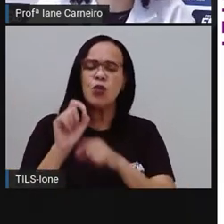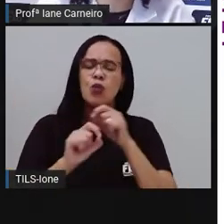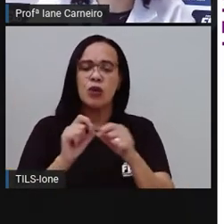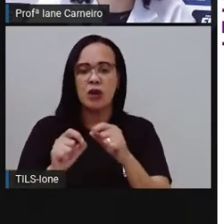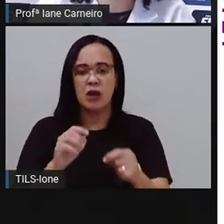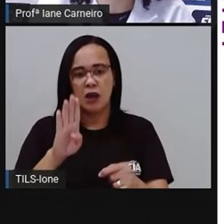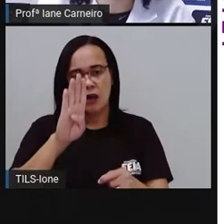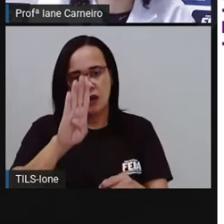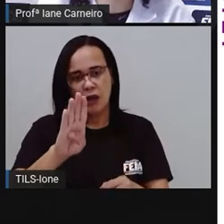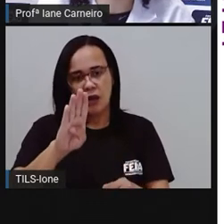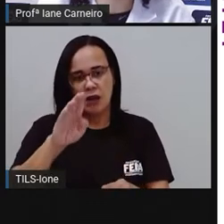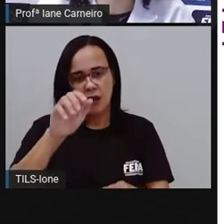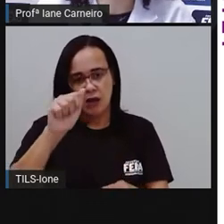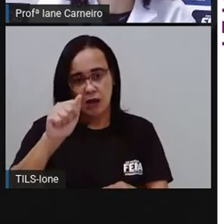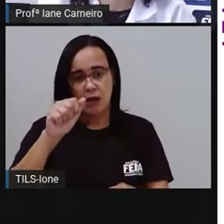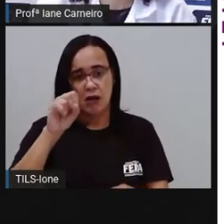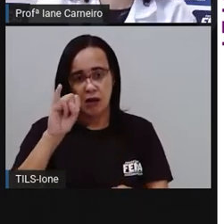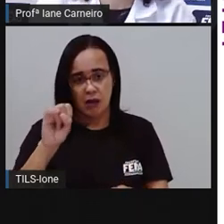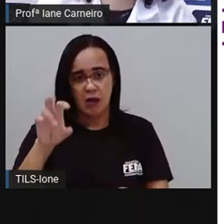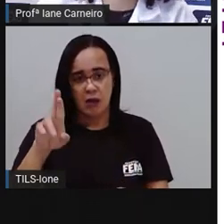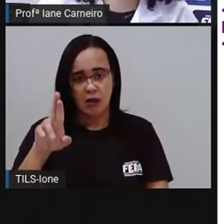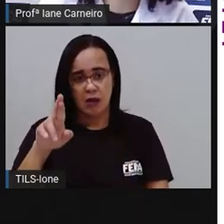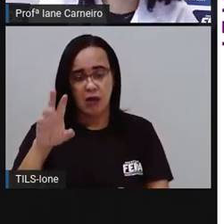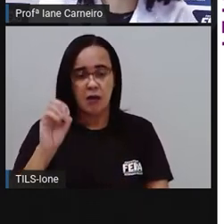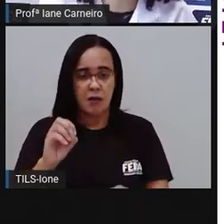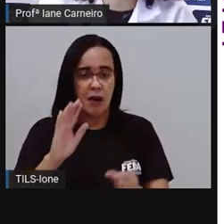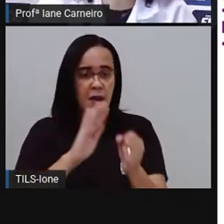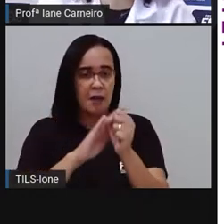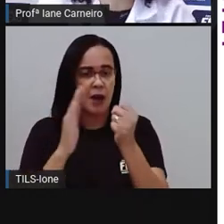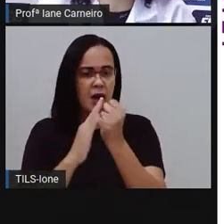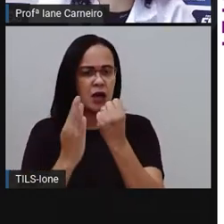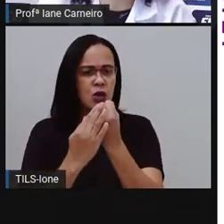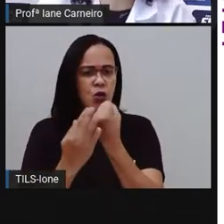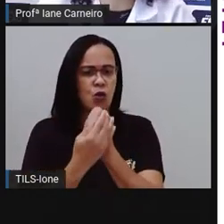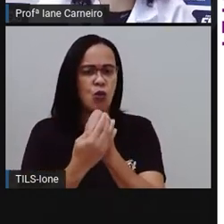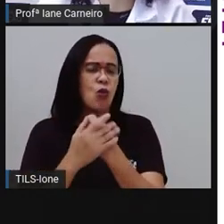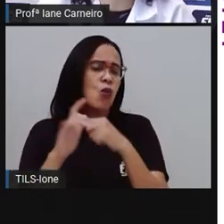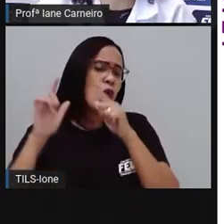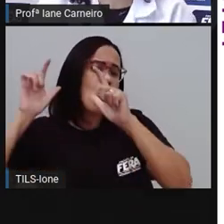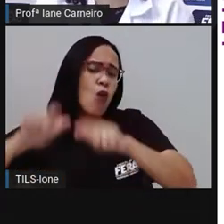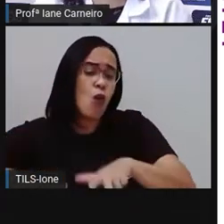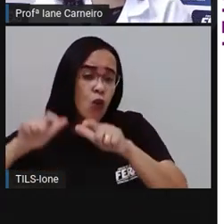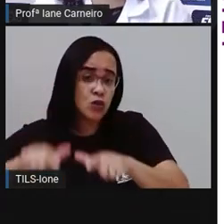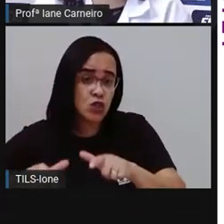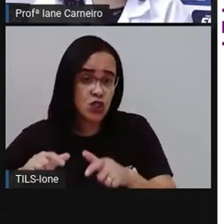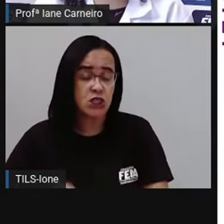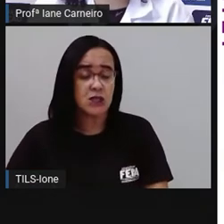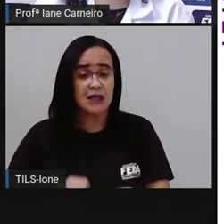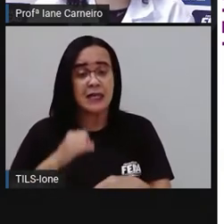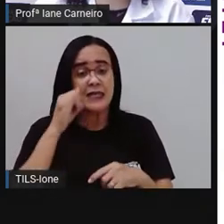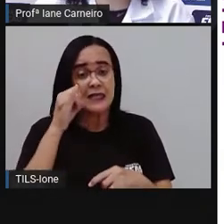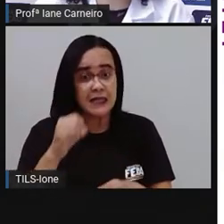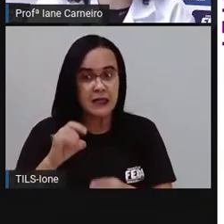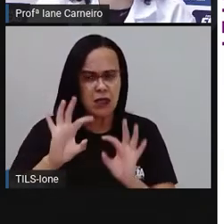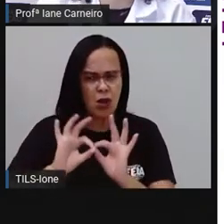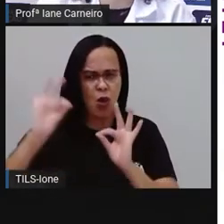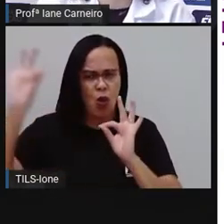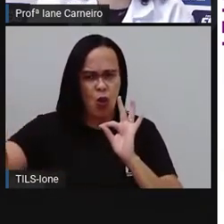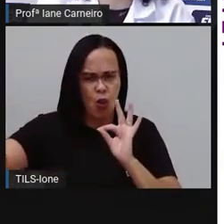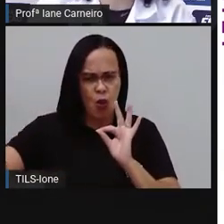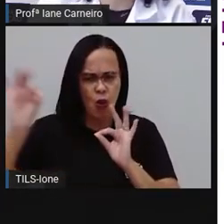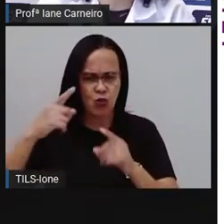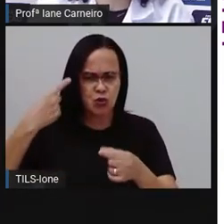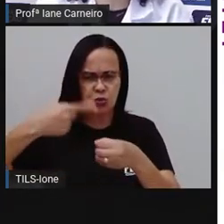diversos bairros aqui em Feira de Santana. Se for no distrito, você precisa colocar distrito de Marequitéria,